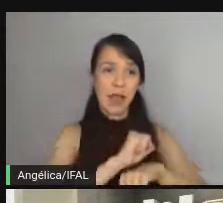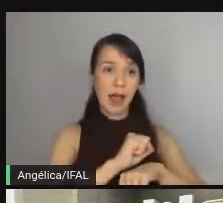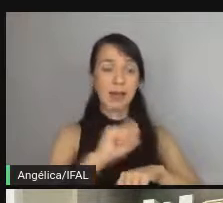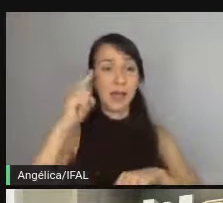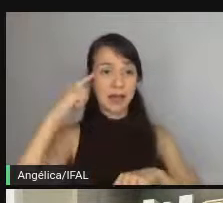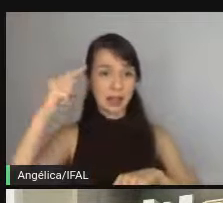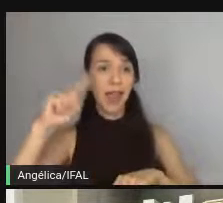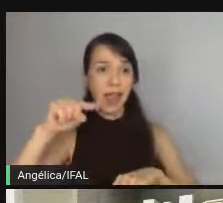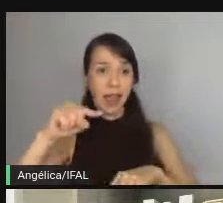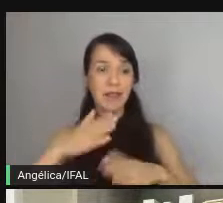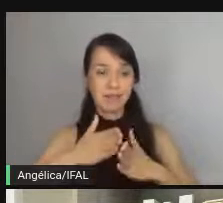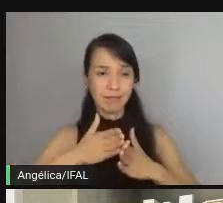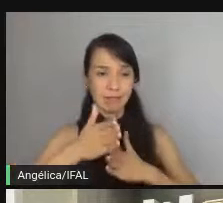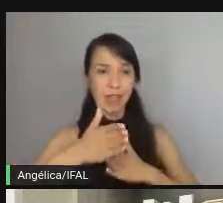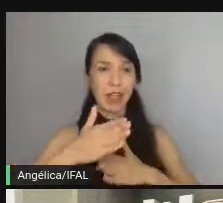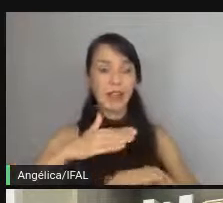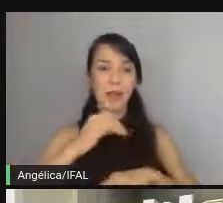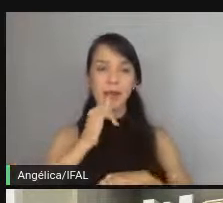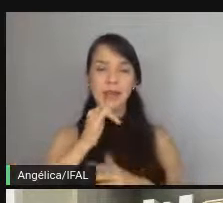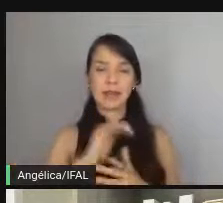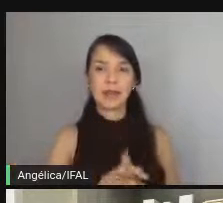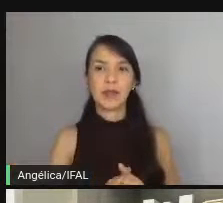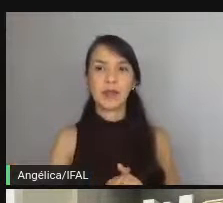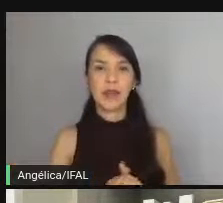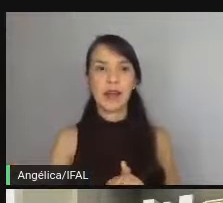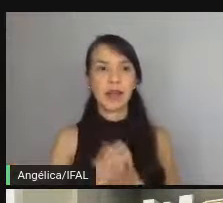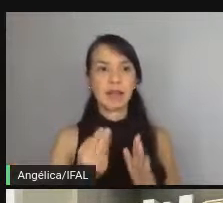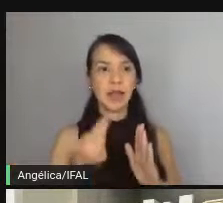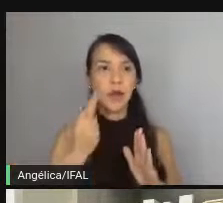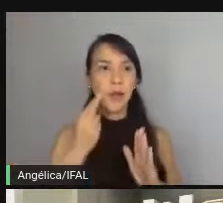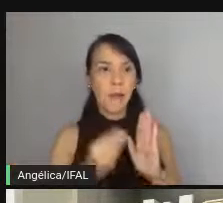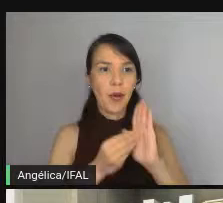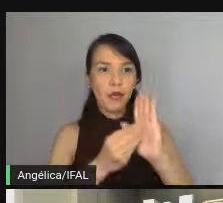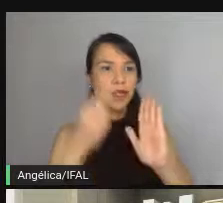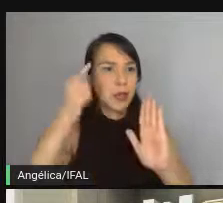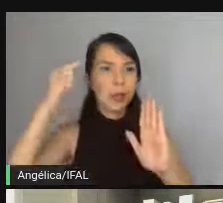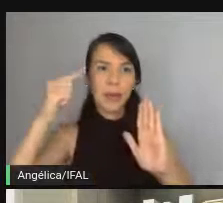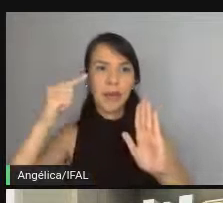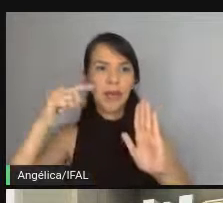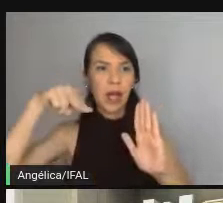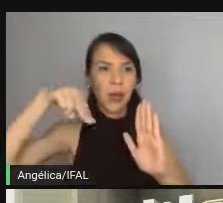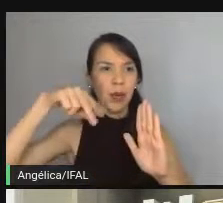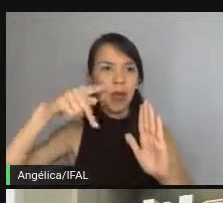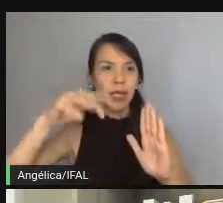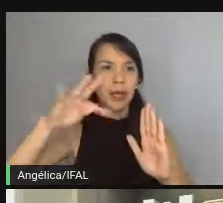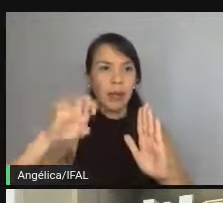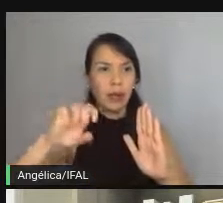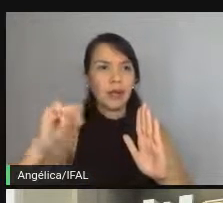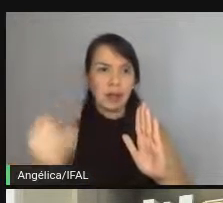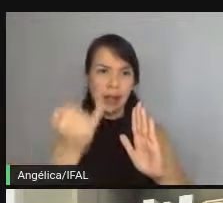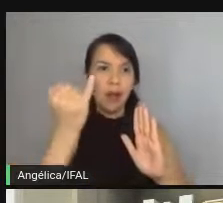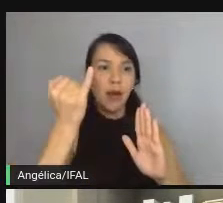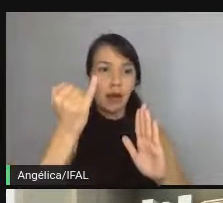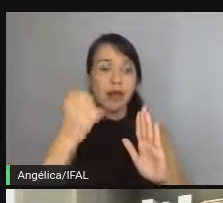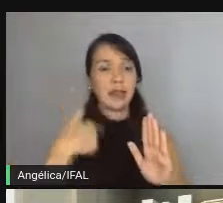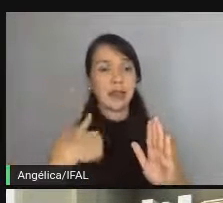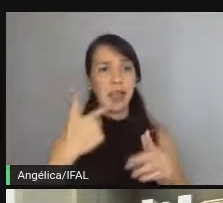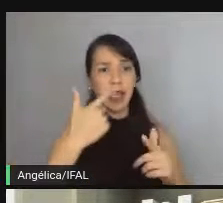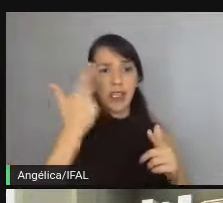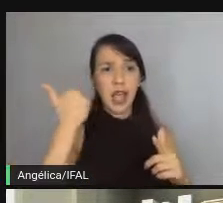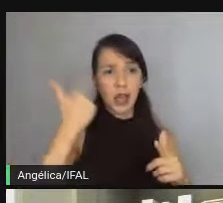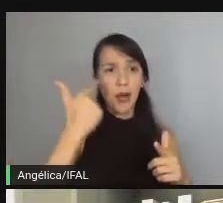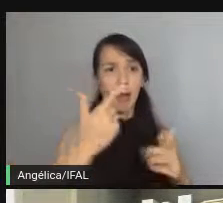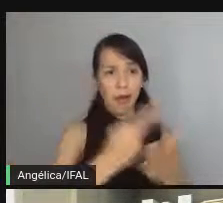ideia é essa, que a gente vai, o Rachid, por exemplo, mostrou que a gente não tinha pensado no endpoint, que é fundamental. E é um erro comum.